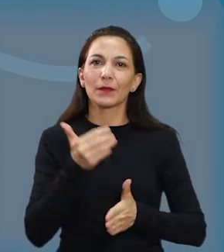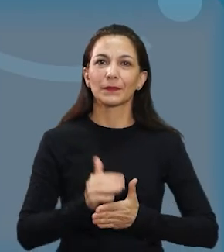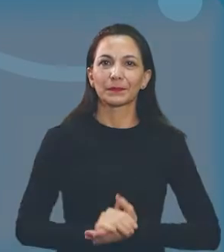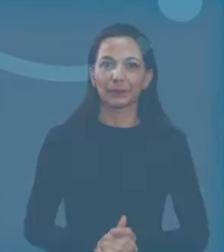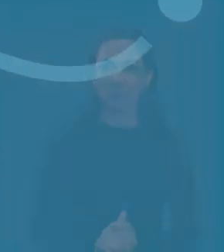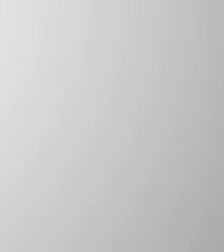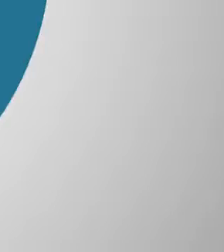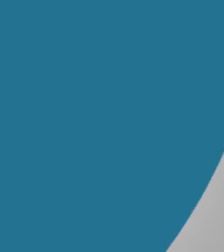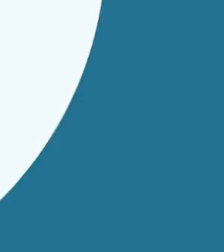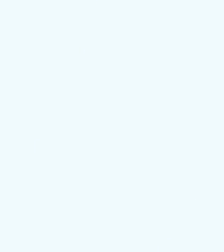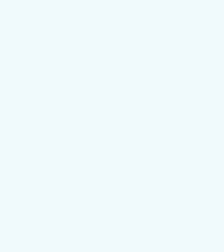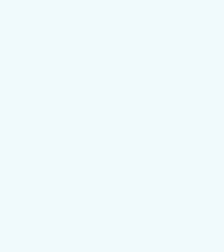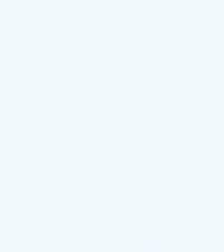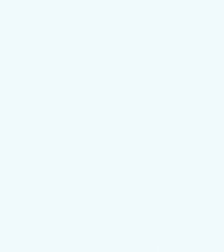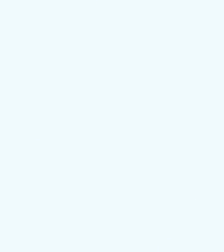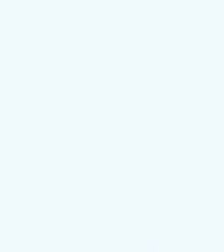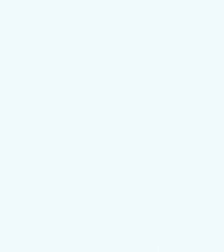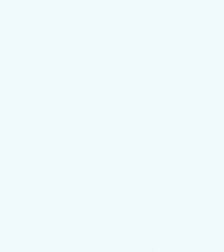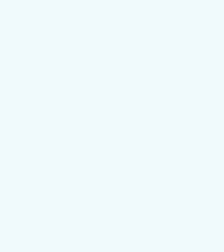cidade melhor.